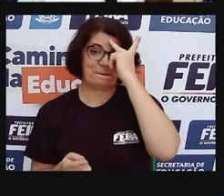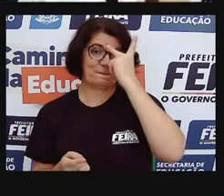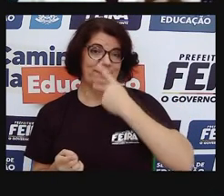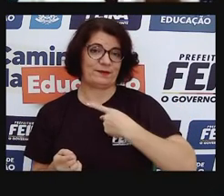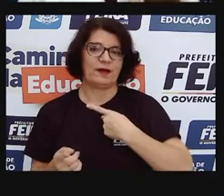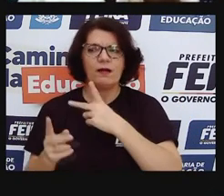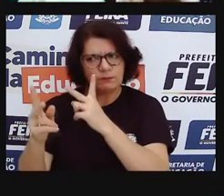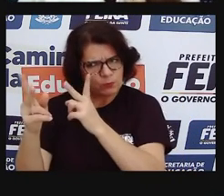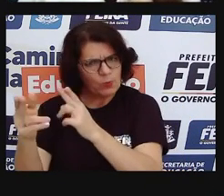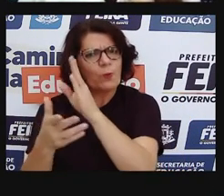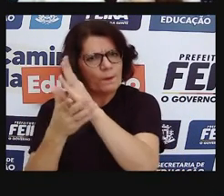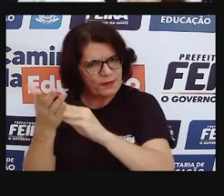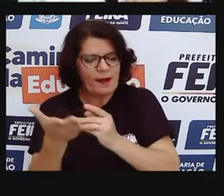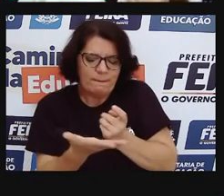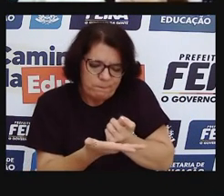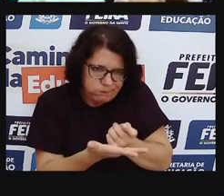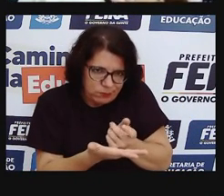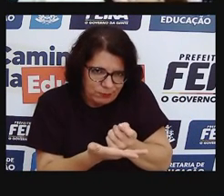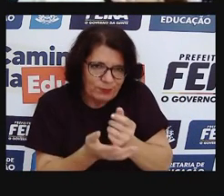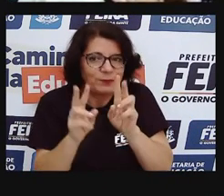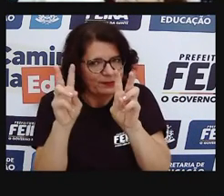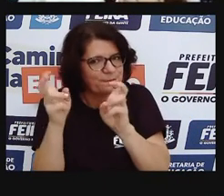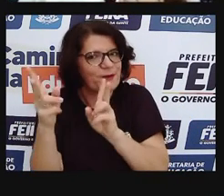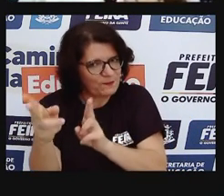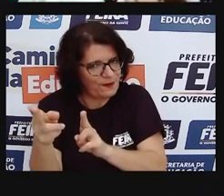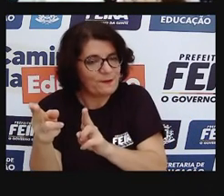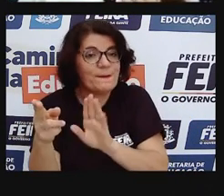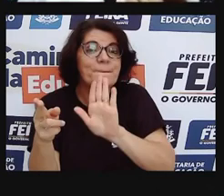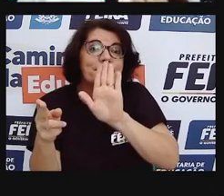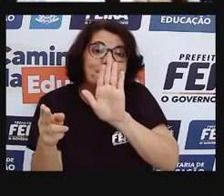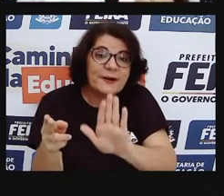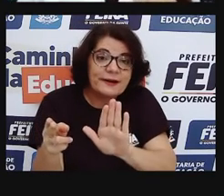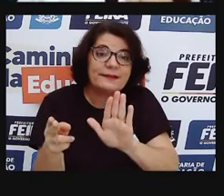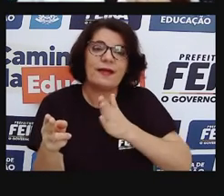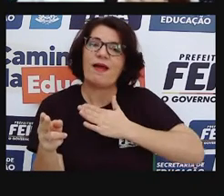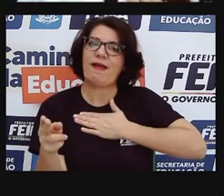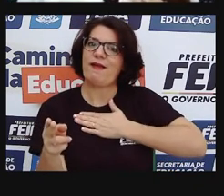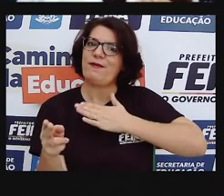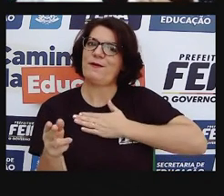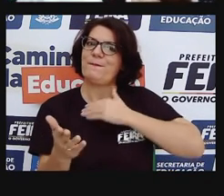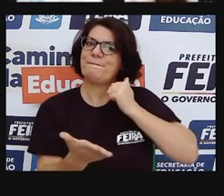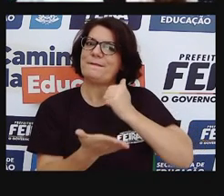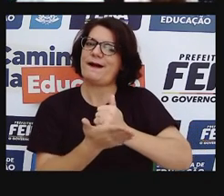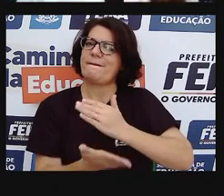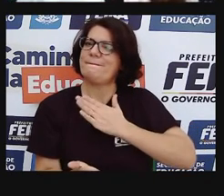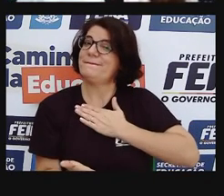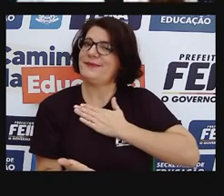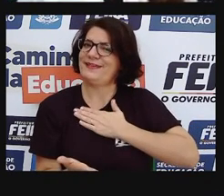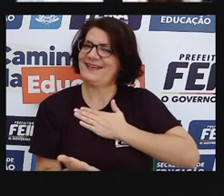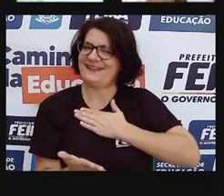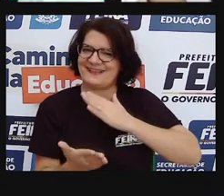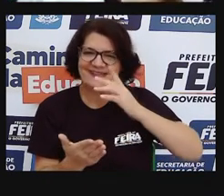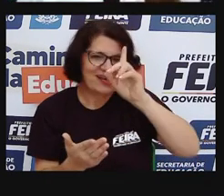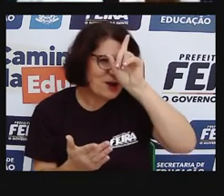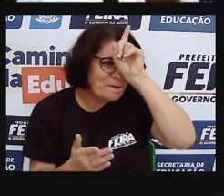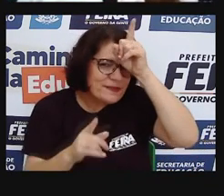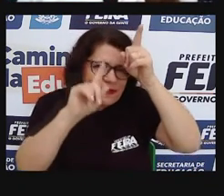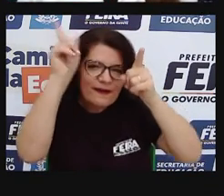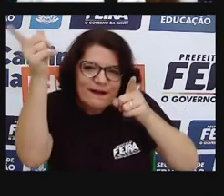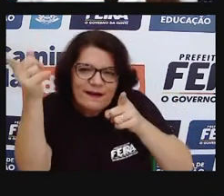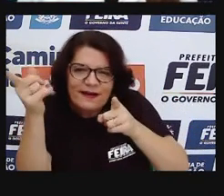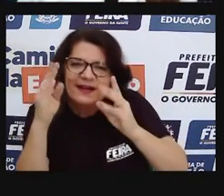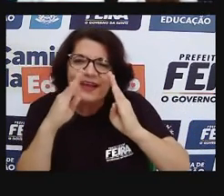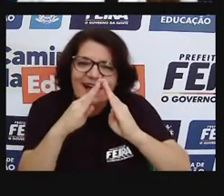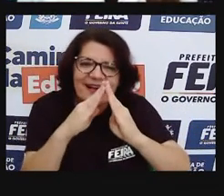fiel, mas a gente não vai ser fiel totalmente, porque a gente vai colocar as nossas marcas, as nossas impressões. Então, vocês vão escolher,